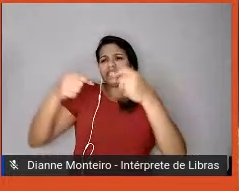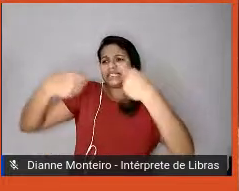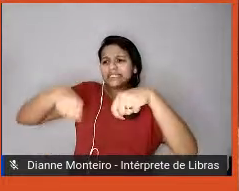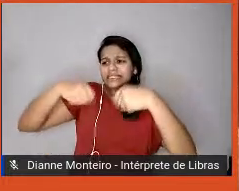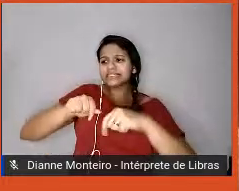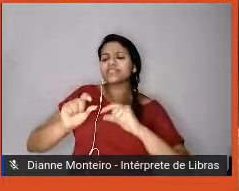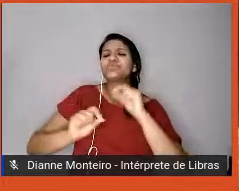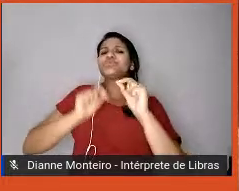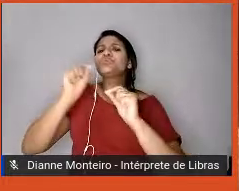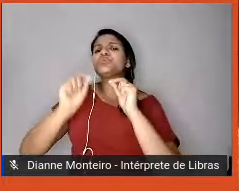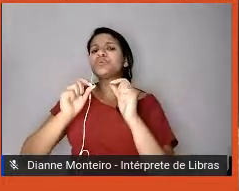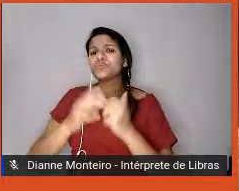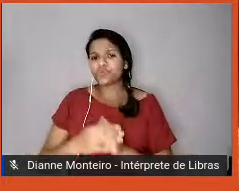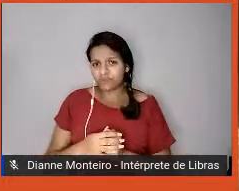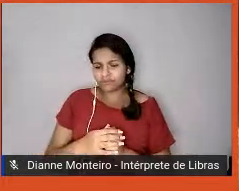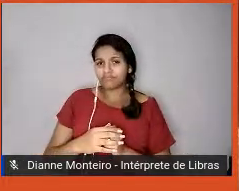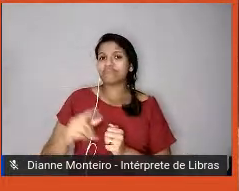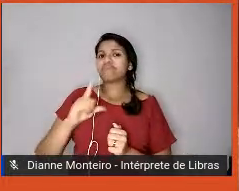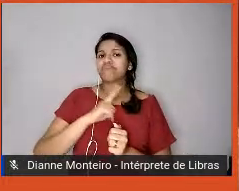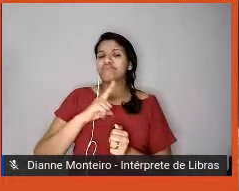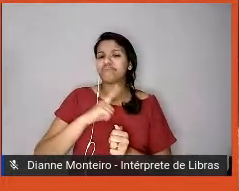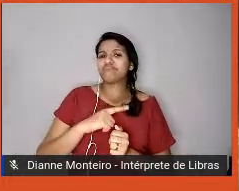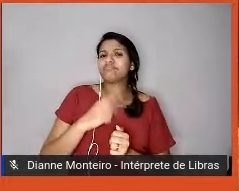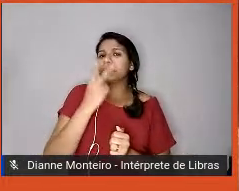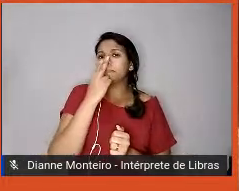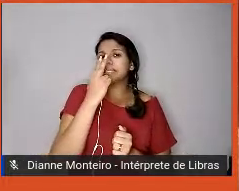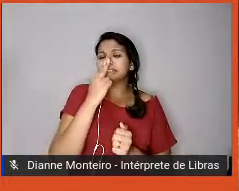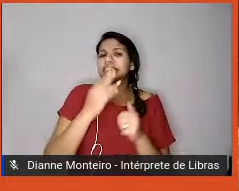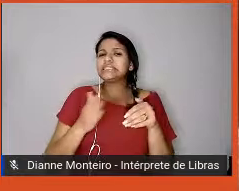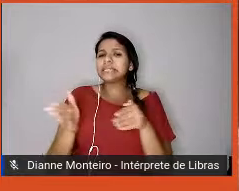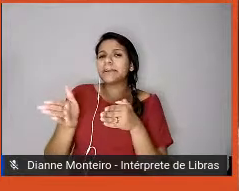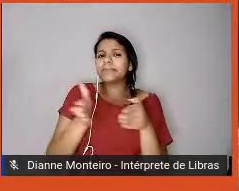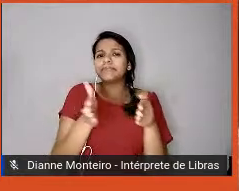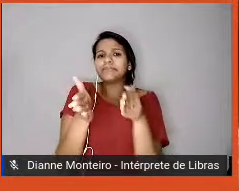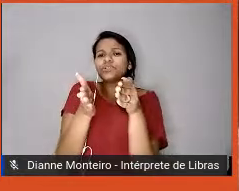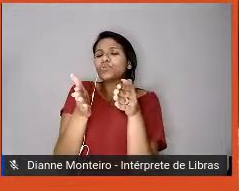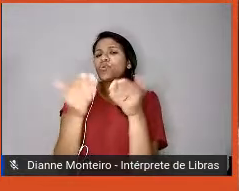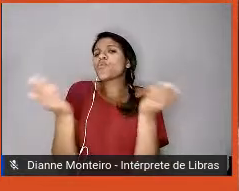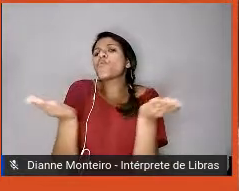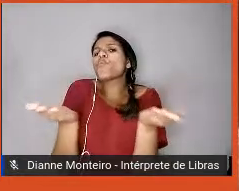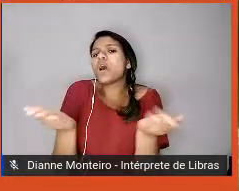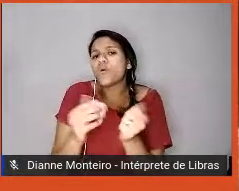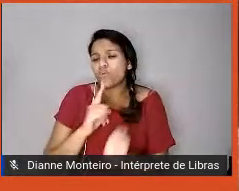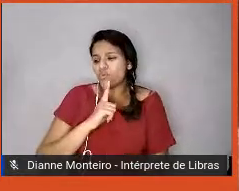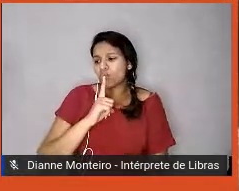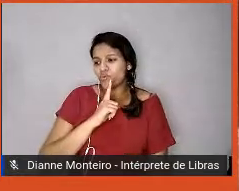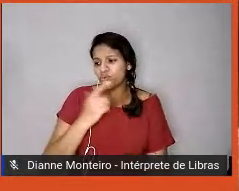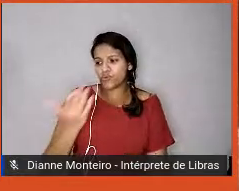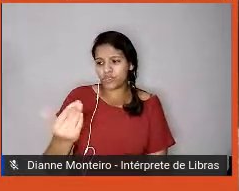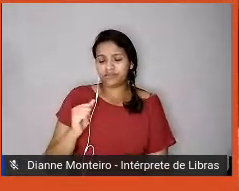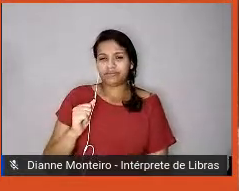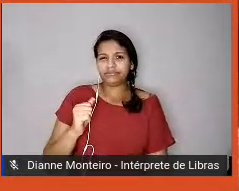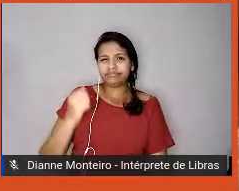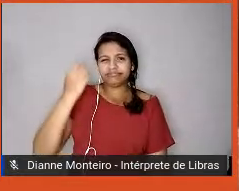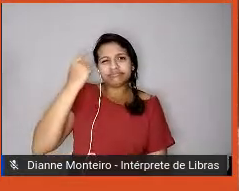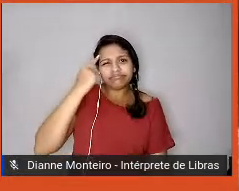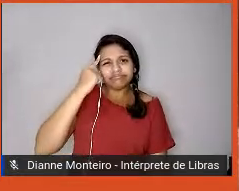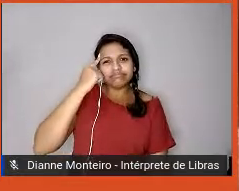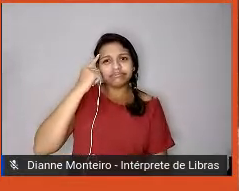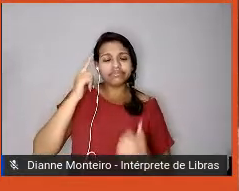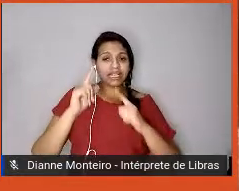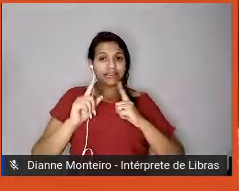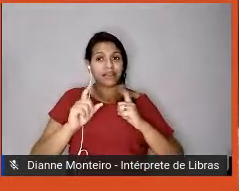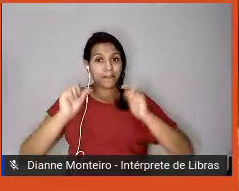Quais são os caminhos que podem ser traçados para que ele cresça nesse sentido mental? E